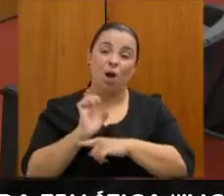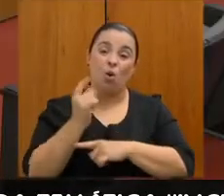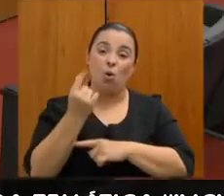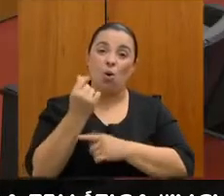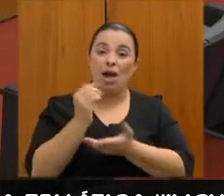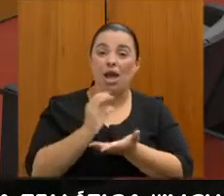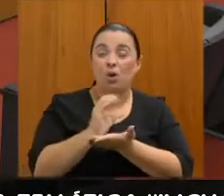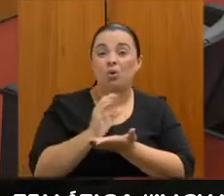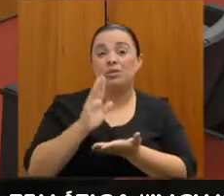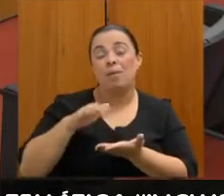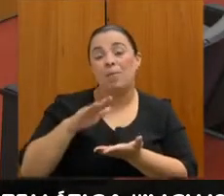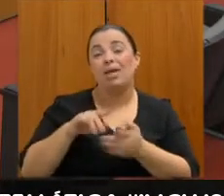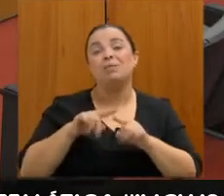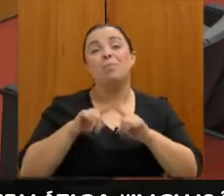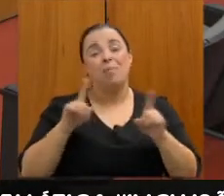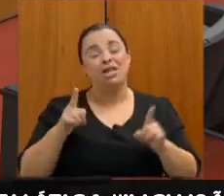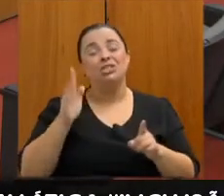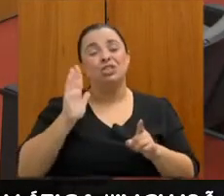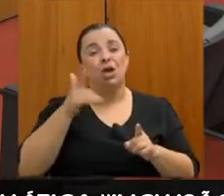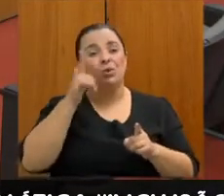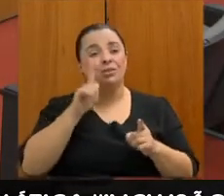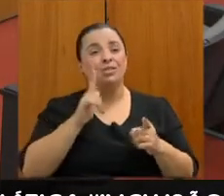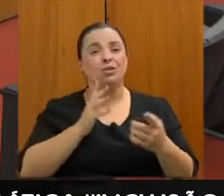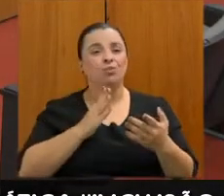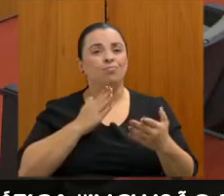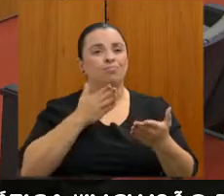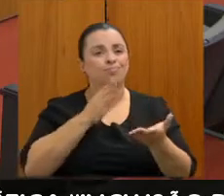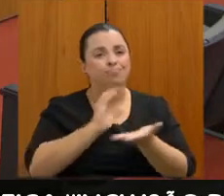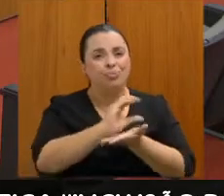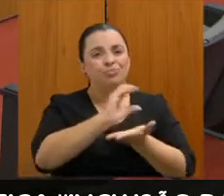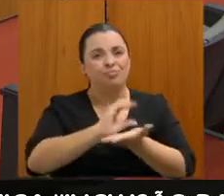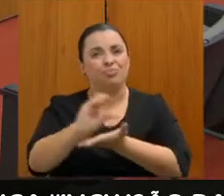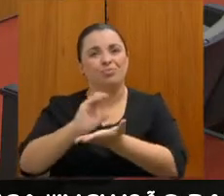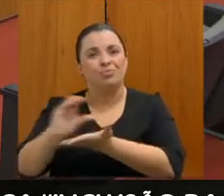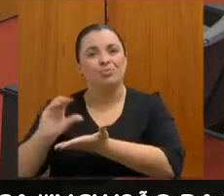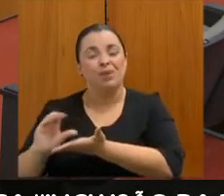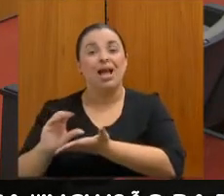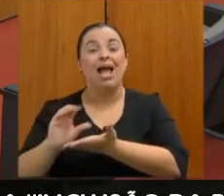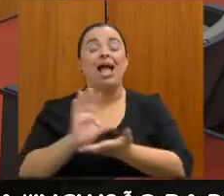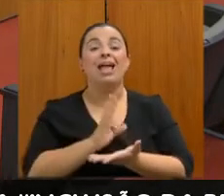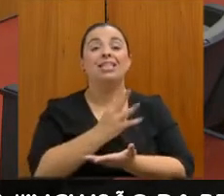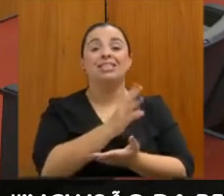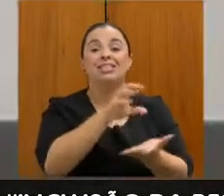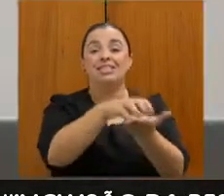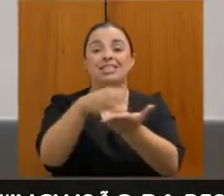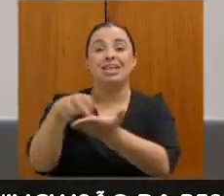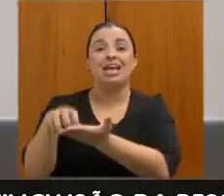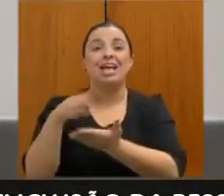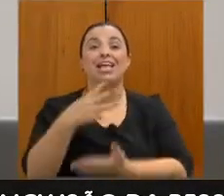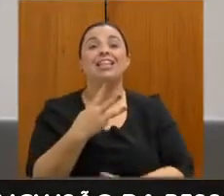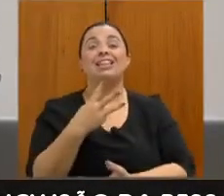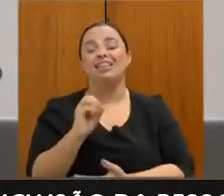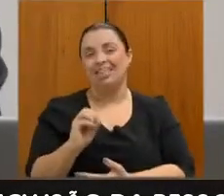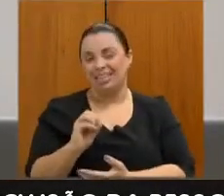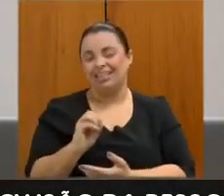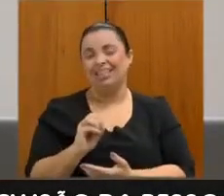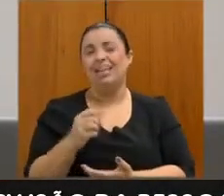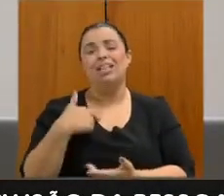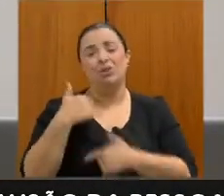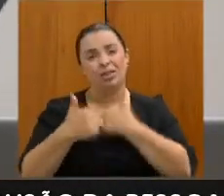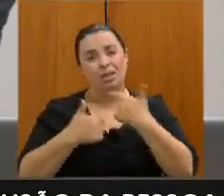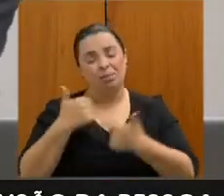contemplar mais de 30 APAES, e estamos trabalhando dentro do governo, junto ao Estado de Minas, para que a gente possa